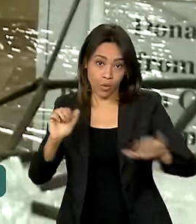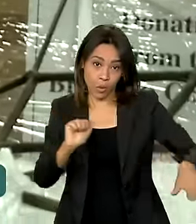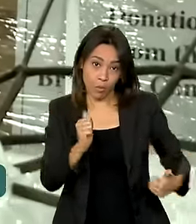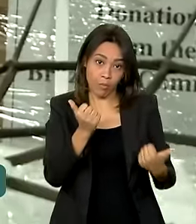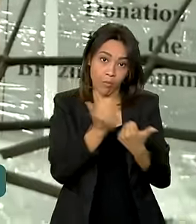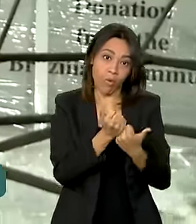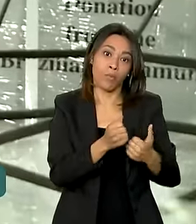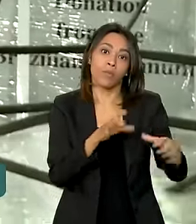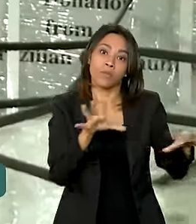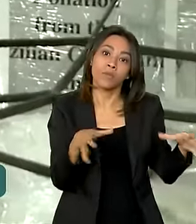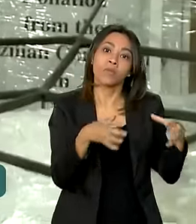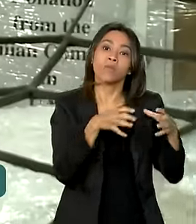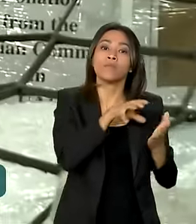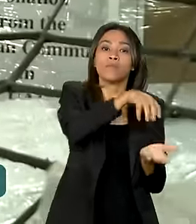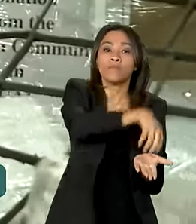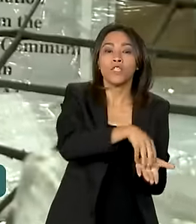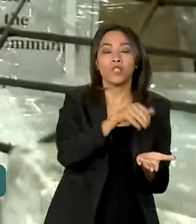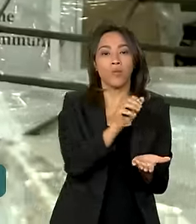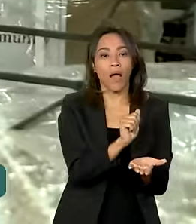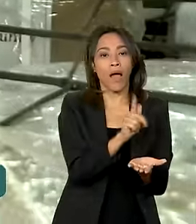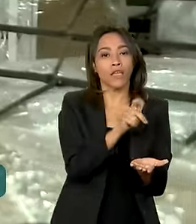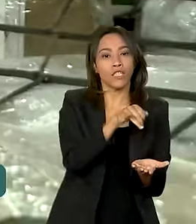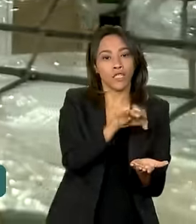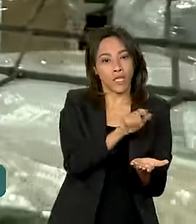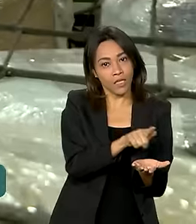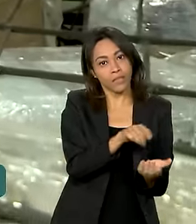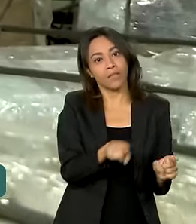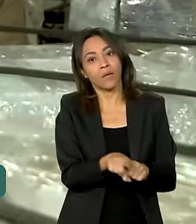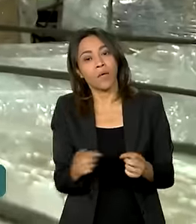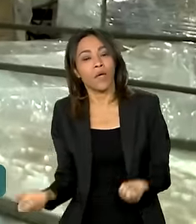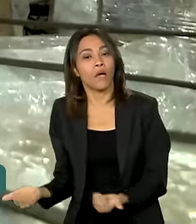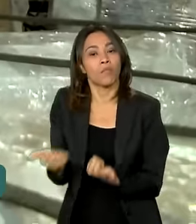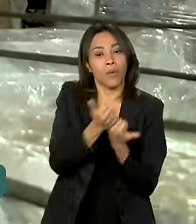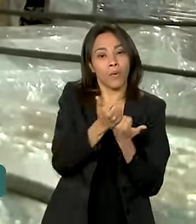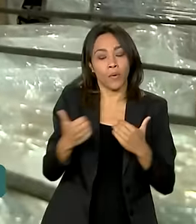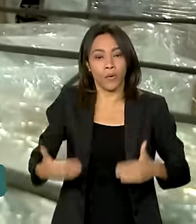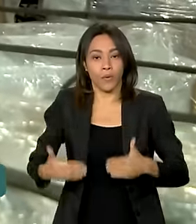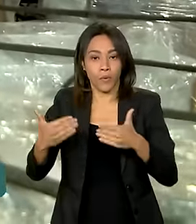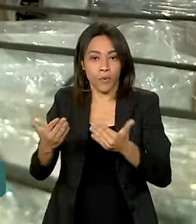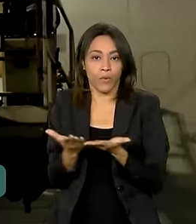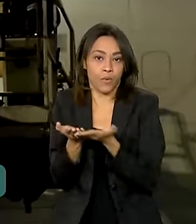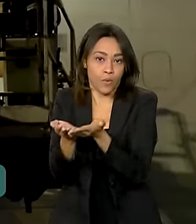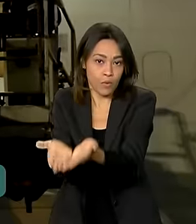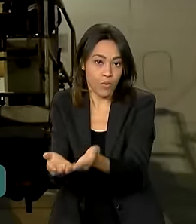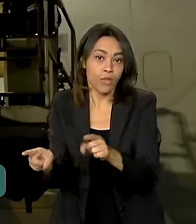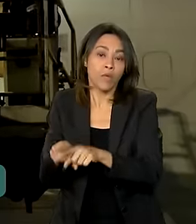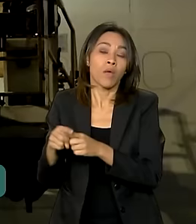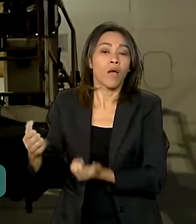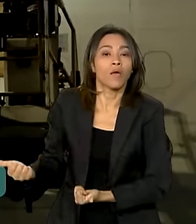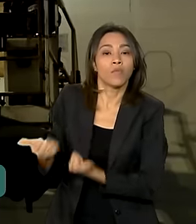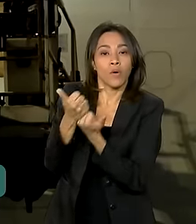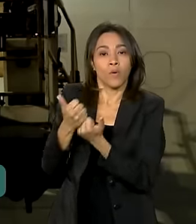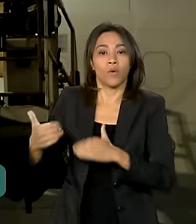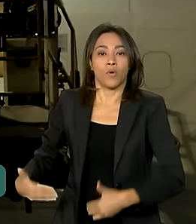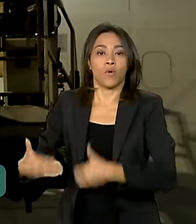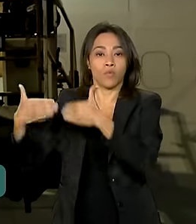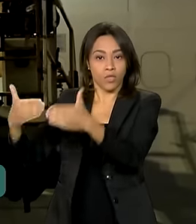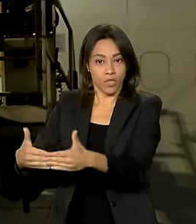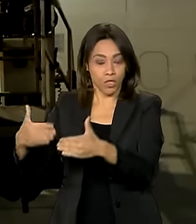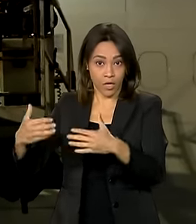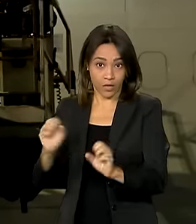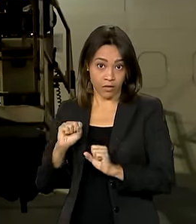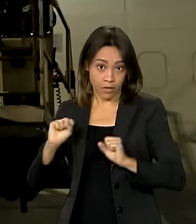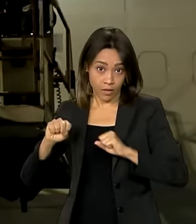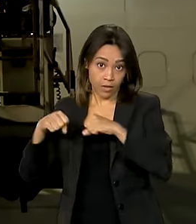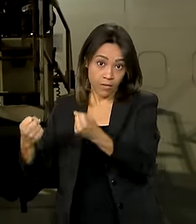Cooperação, pelo Ministério de Portos e Aeroportos e também pelo Ministério da Defesa, com o apoio da Embaixada do Brasil,